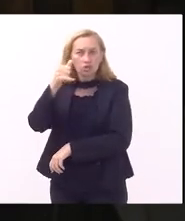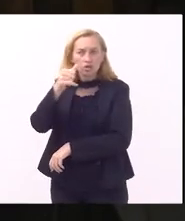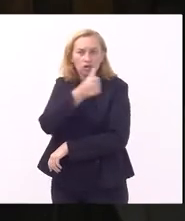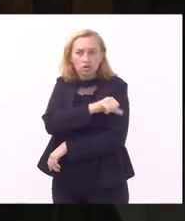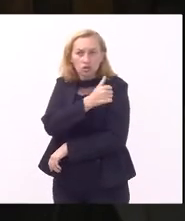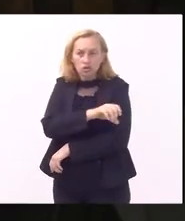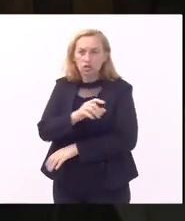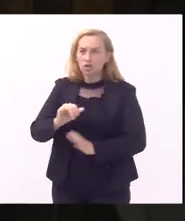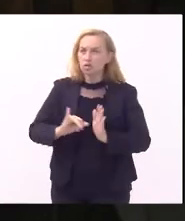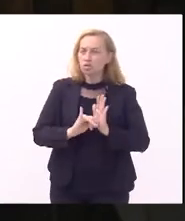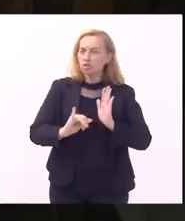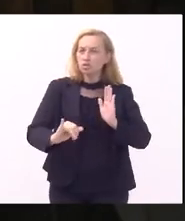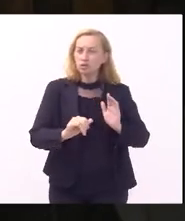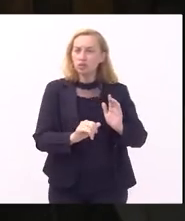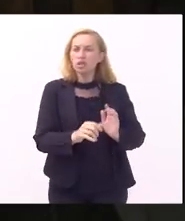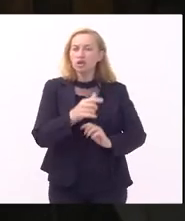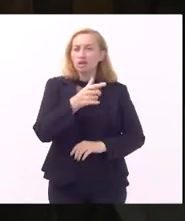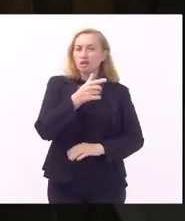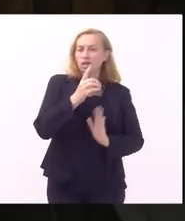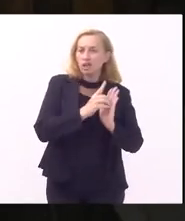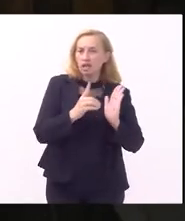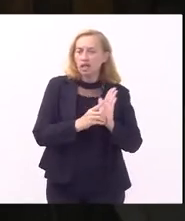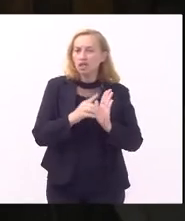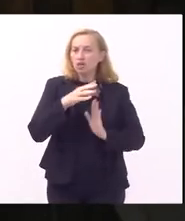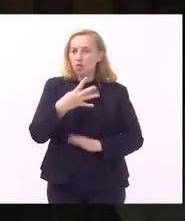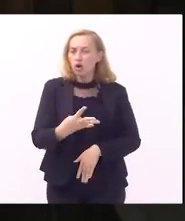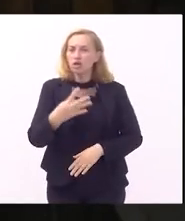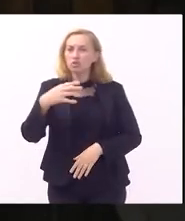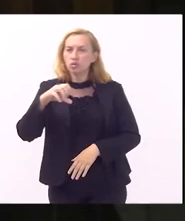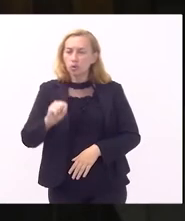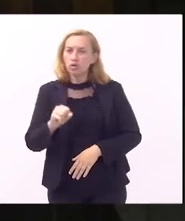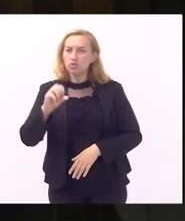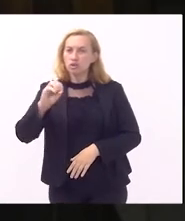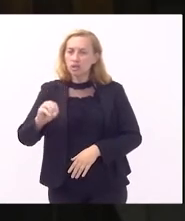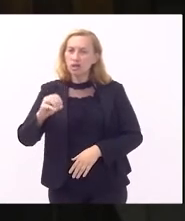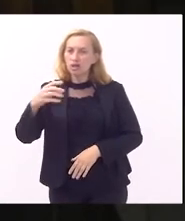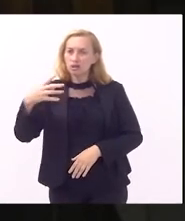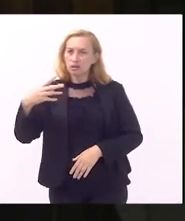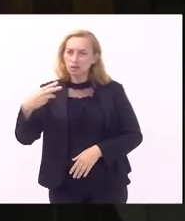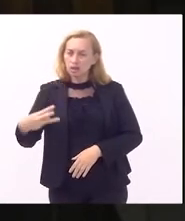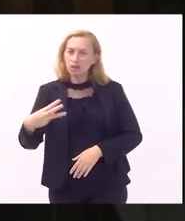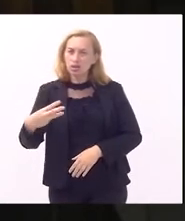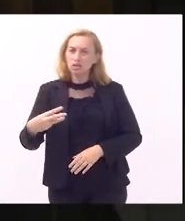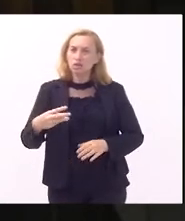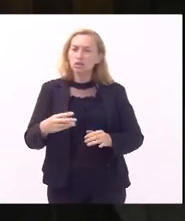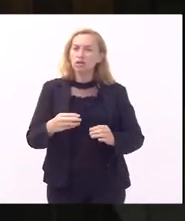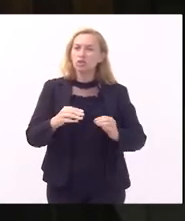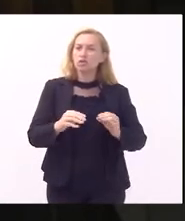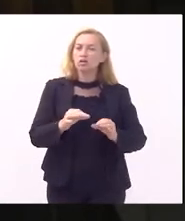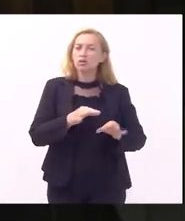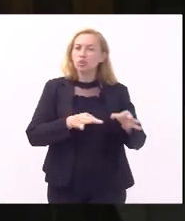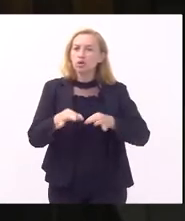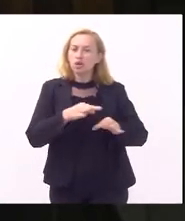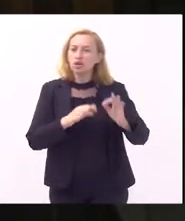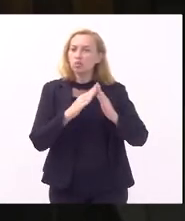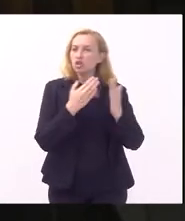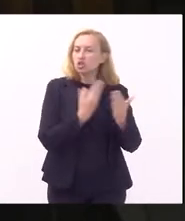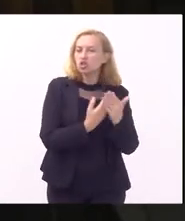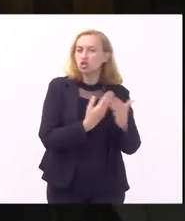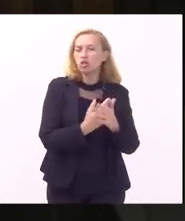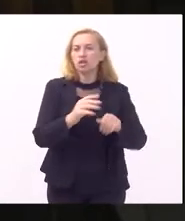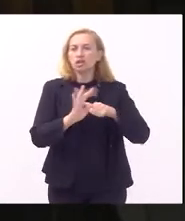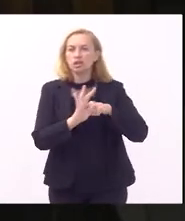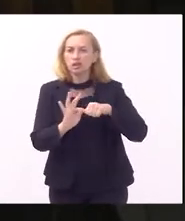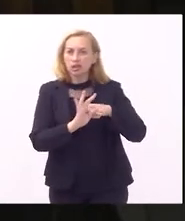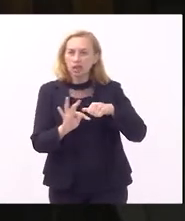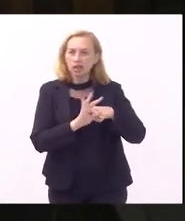no diário oficial o decreto 48003 23 de março de 2022 instituindo o programa escolas técnicas cívico-militares no